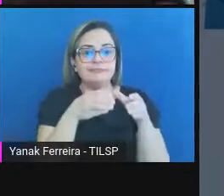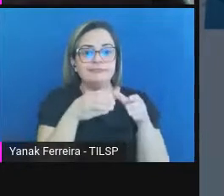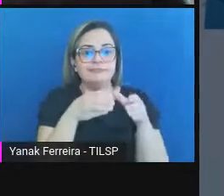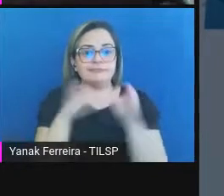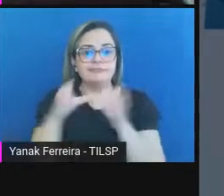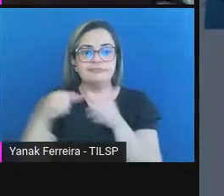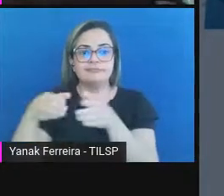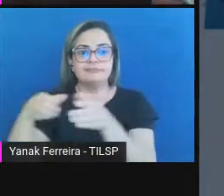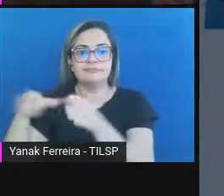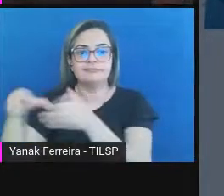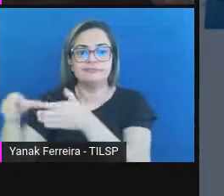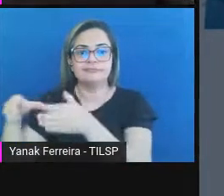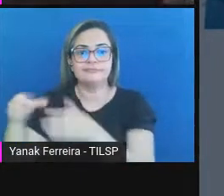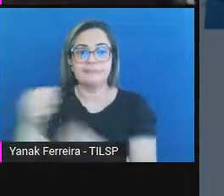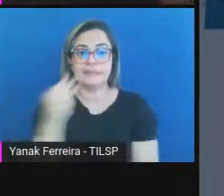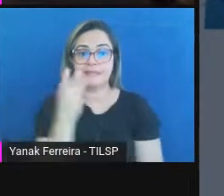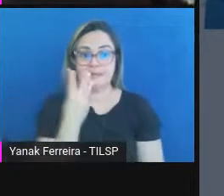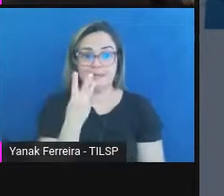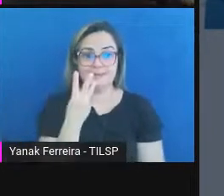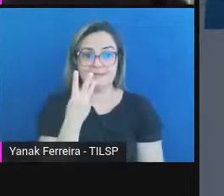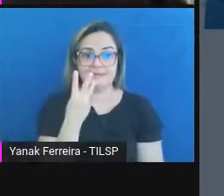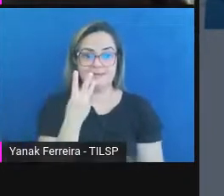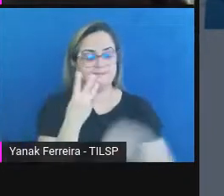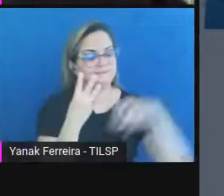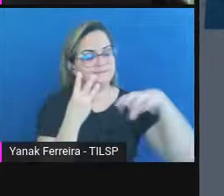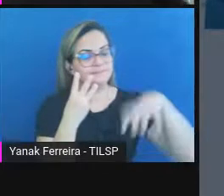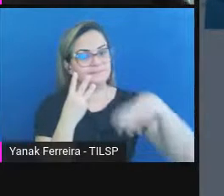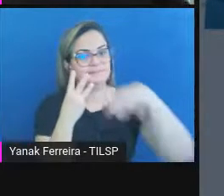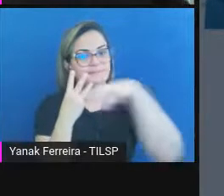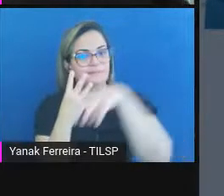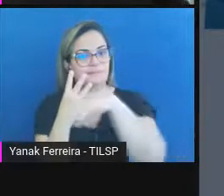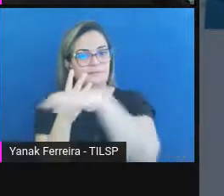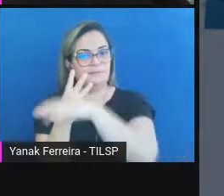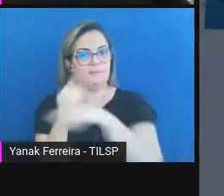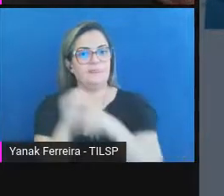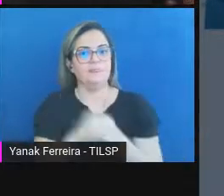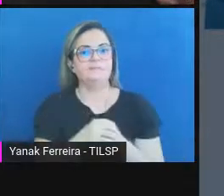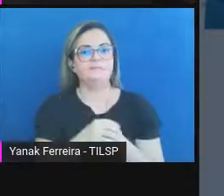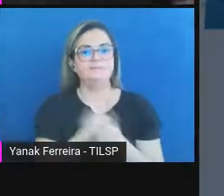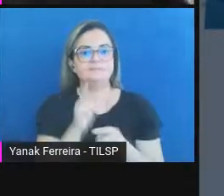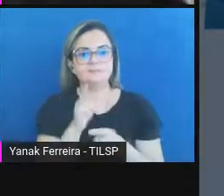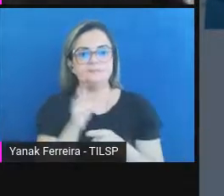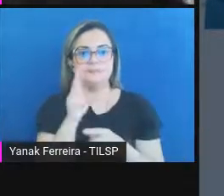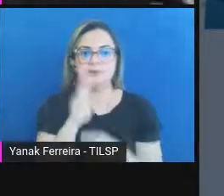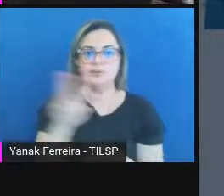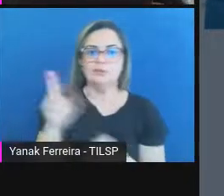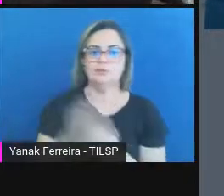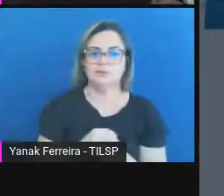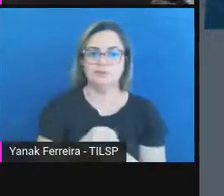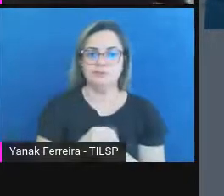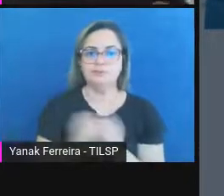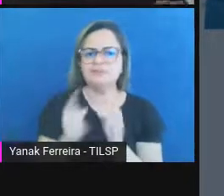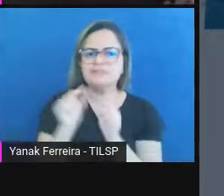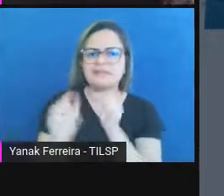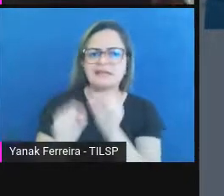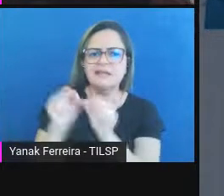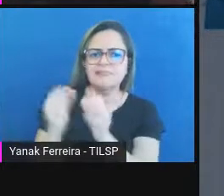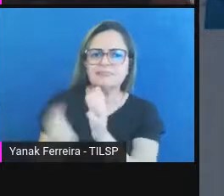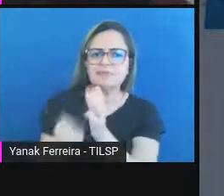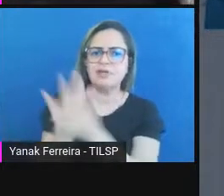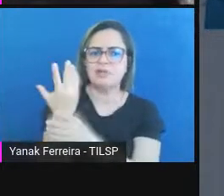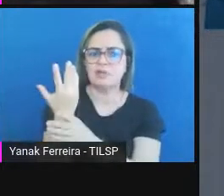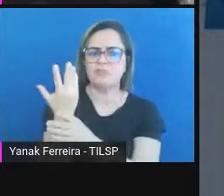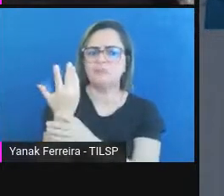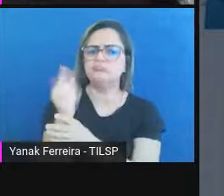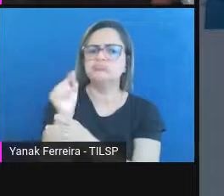Quem criou esses pacotes? A norma ISO internacional 14.721. Vou citá-la e repetir várias